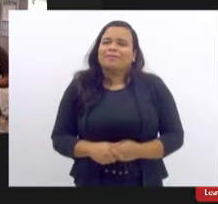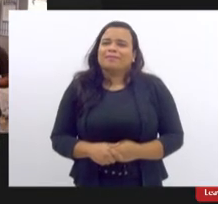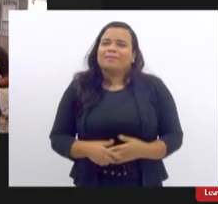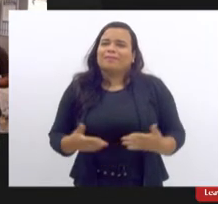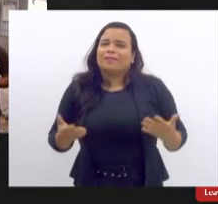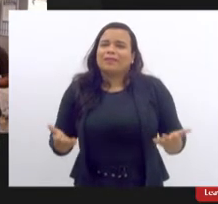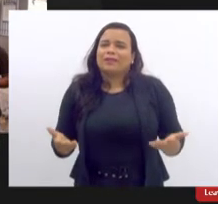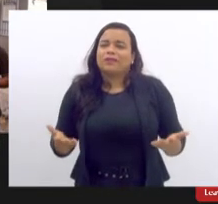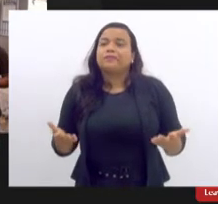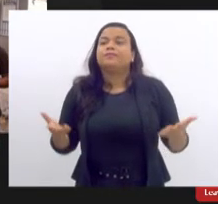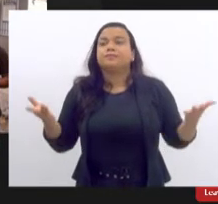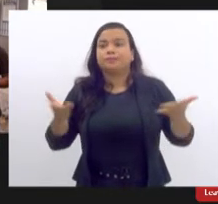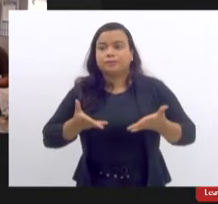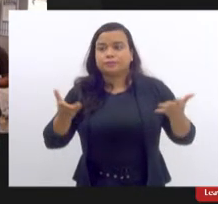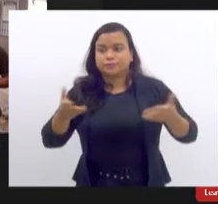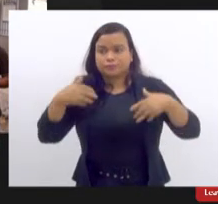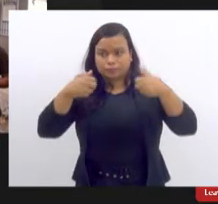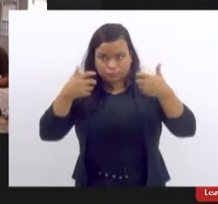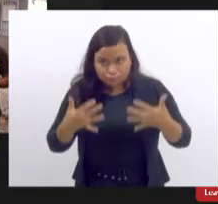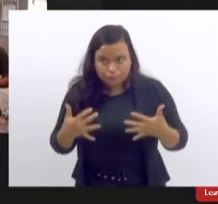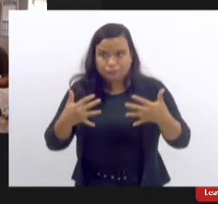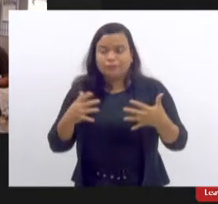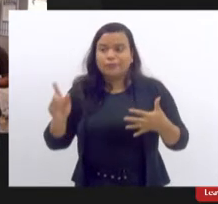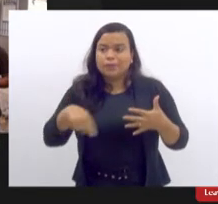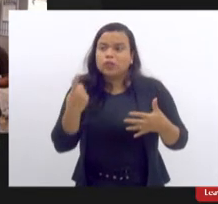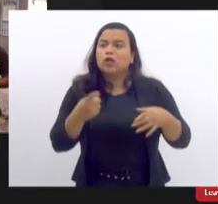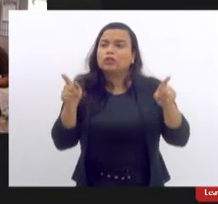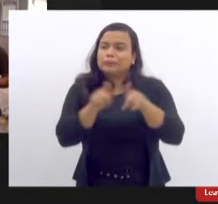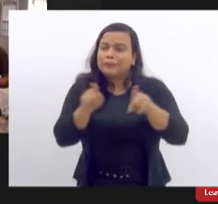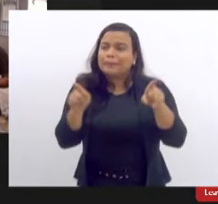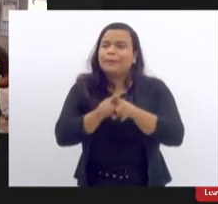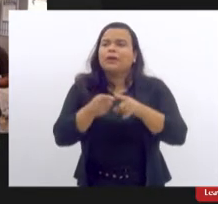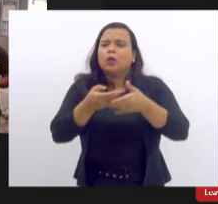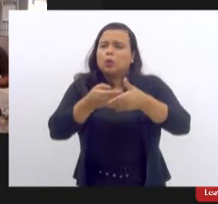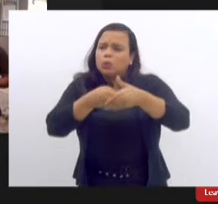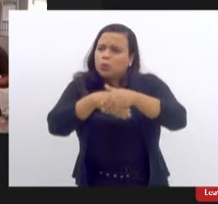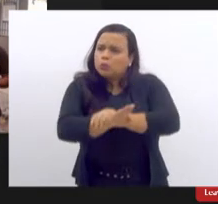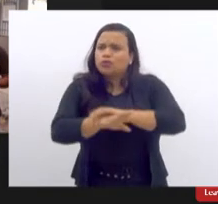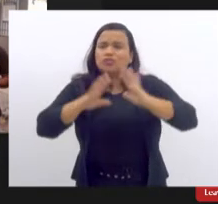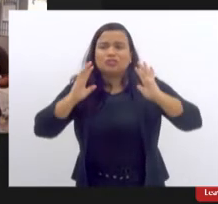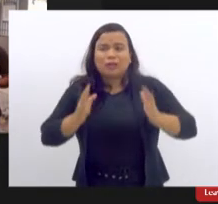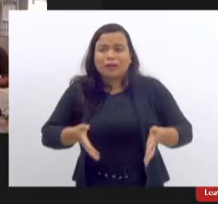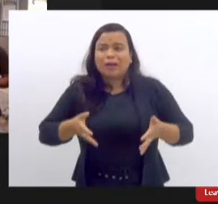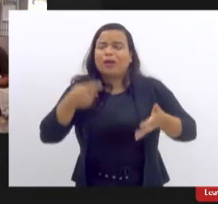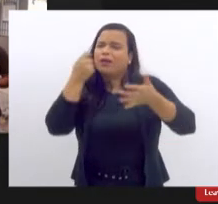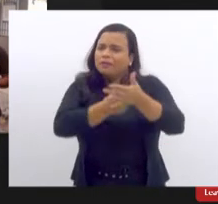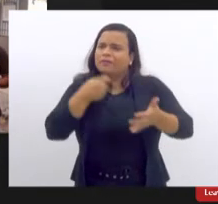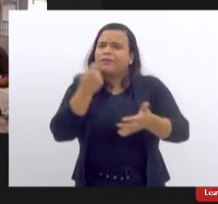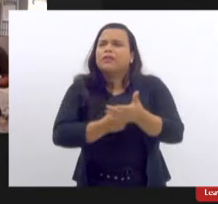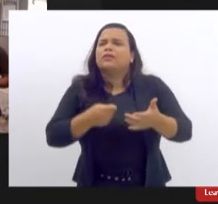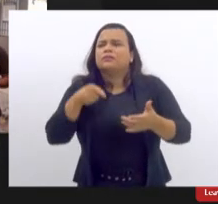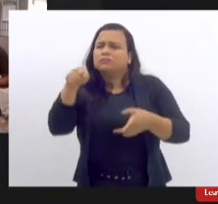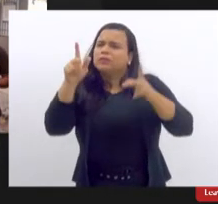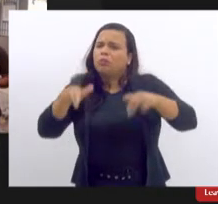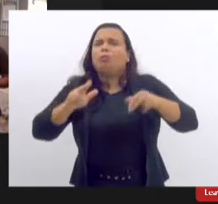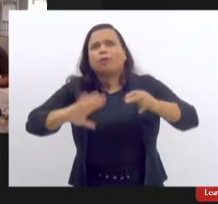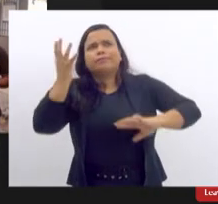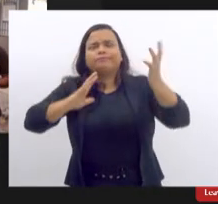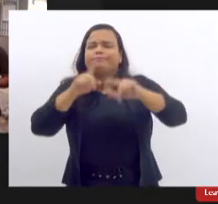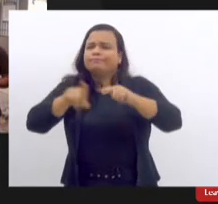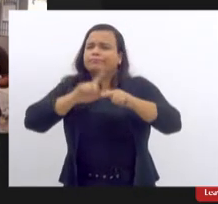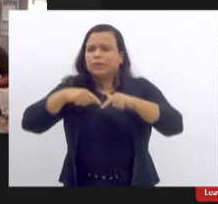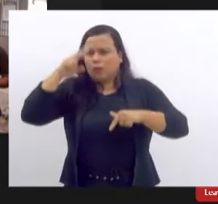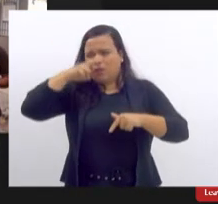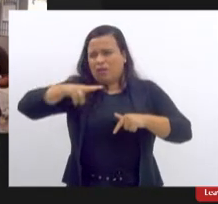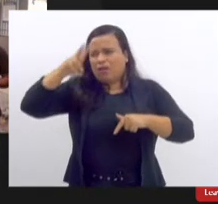deixa eu dizer nós estamos acostumados também a enfrentar esse tipo de coisa eu me lembro numa audiência pública